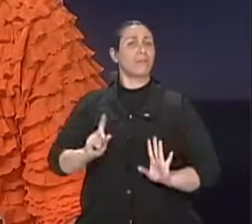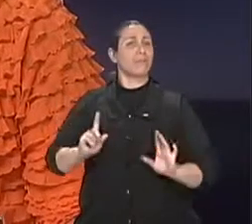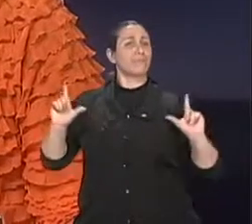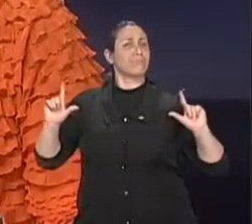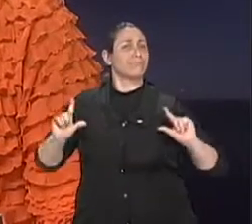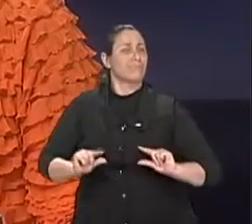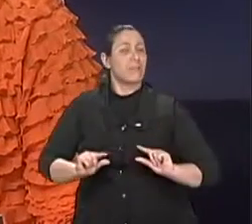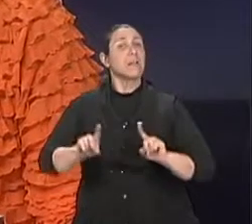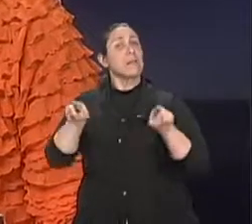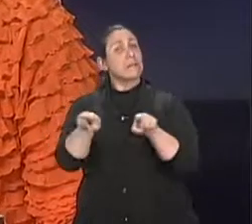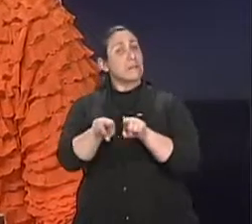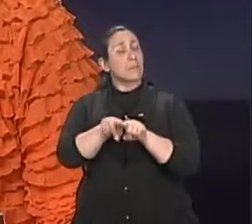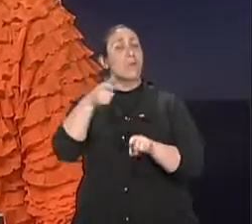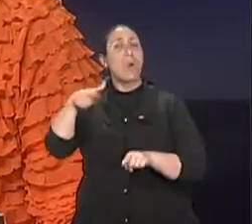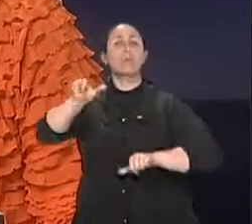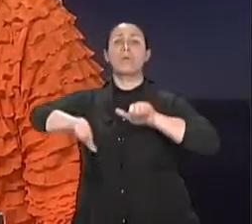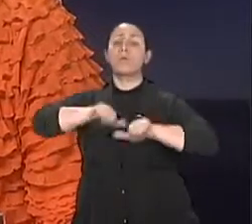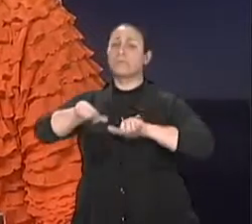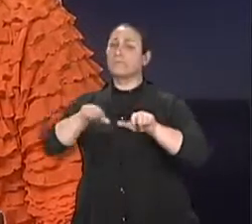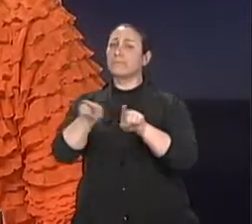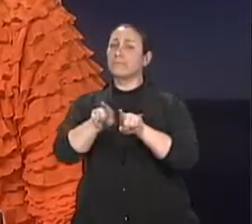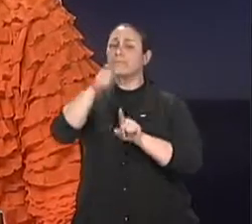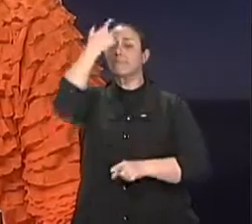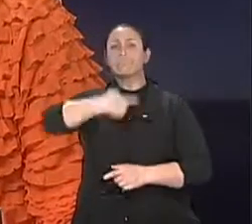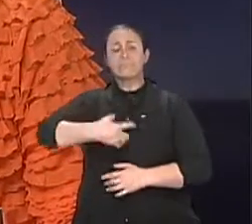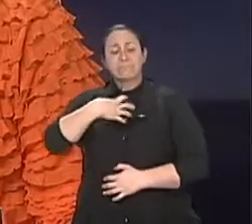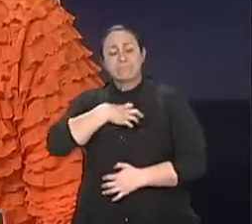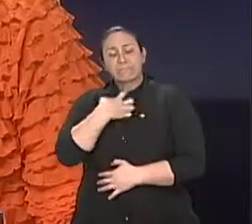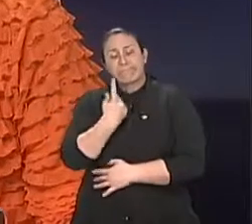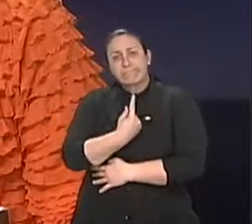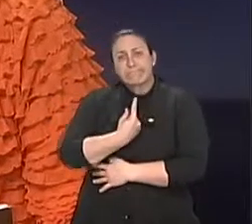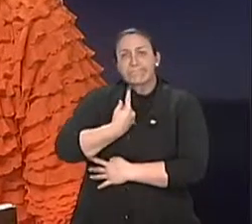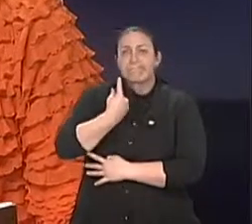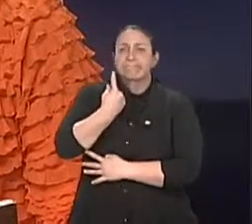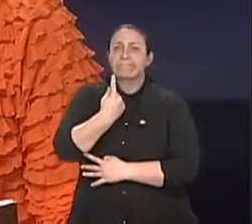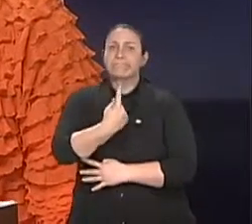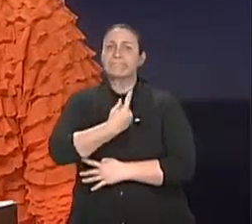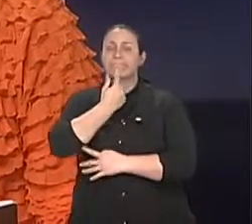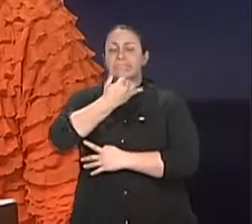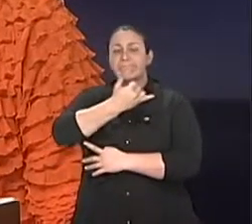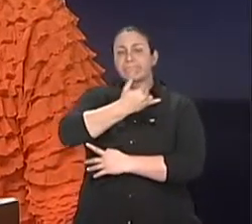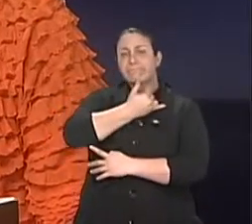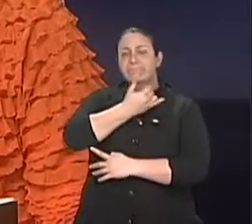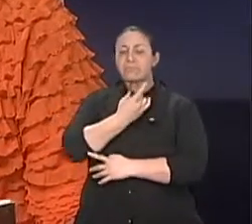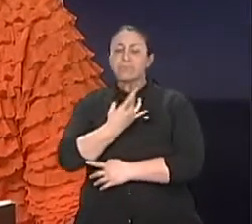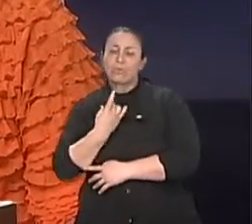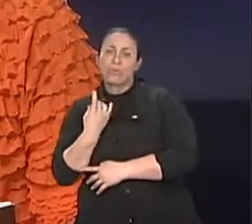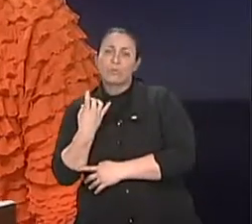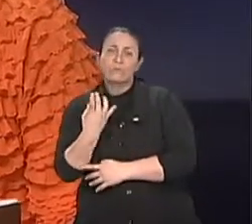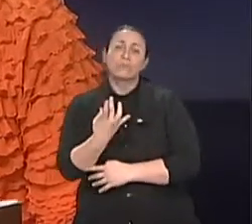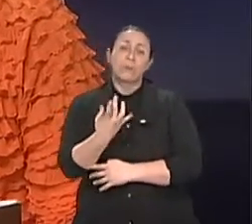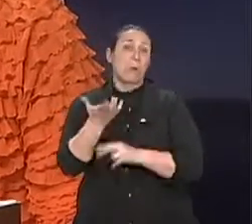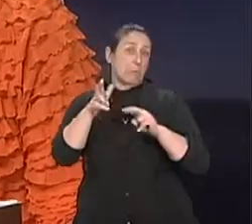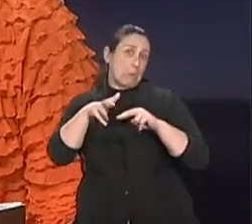ocorrem e que podem levar muitas vezes a solidão, é exatamente. A solidão por conta de um isolamento forçado